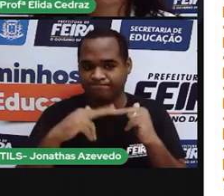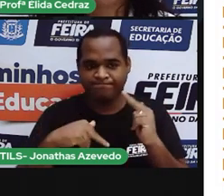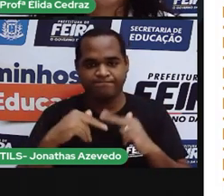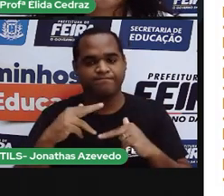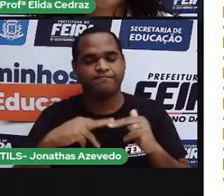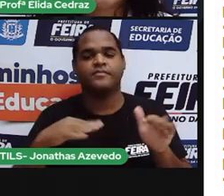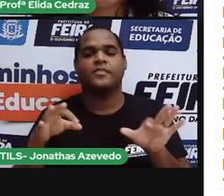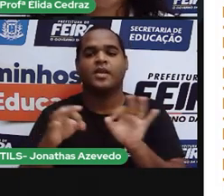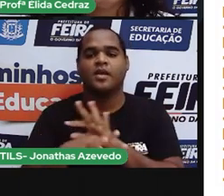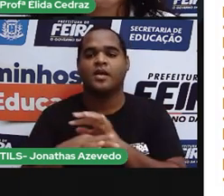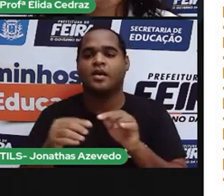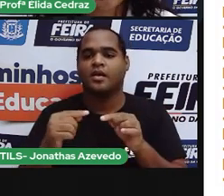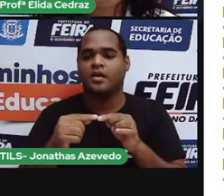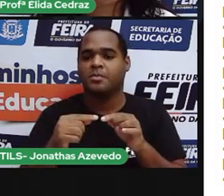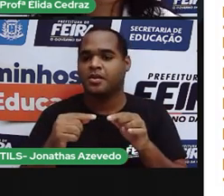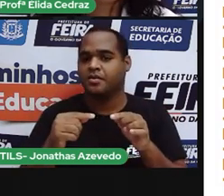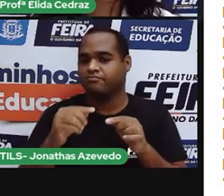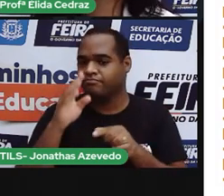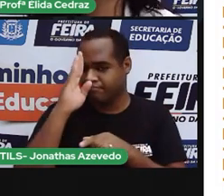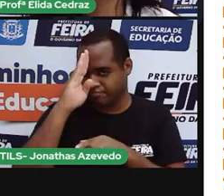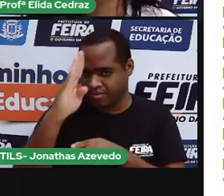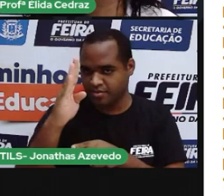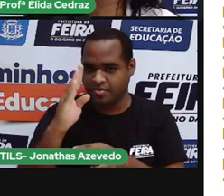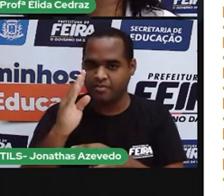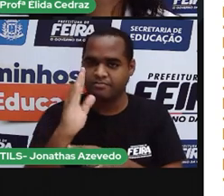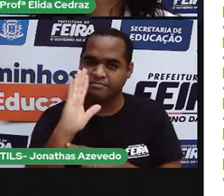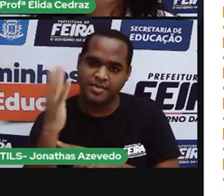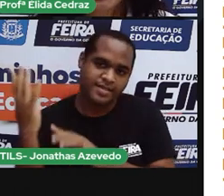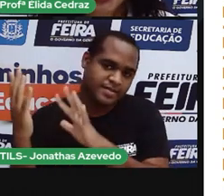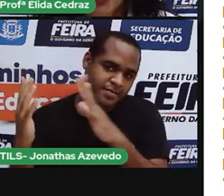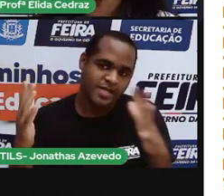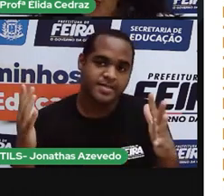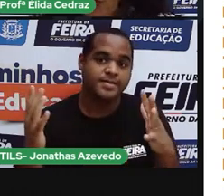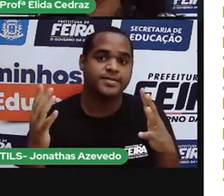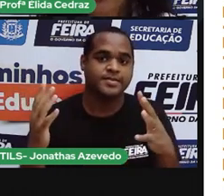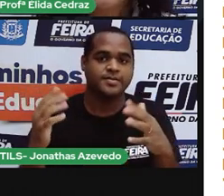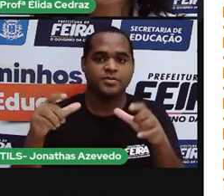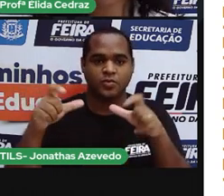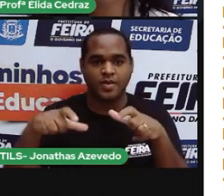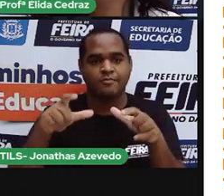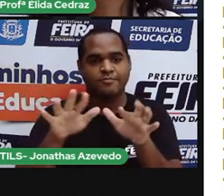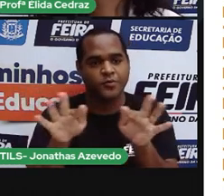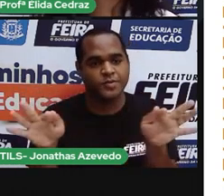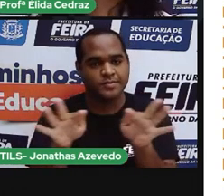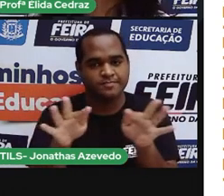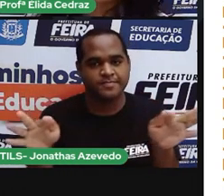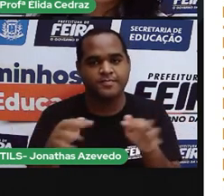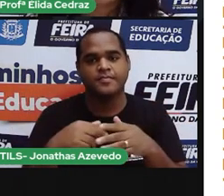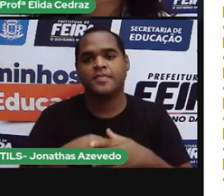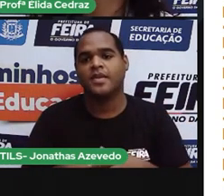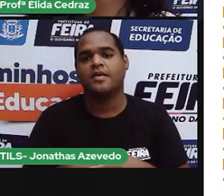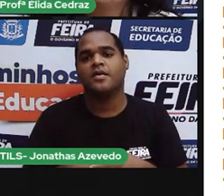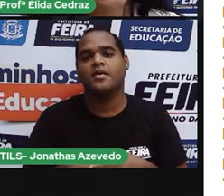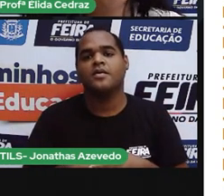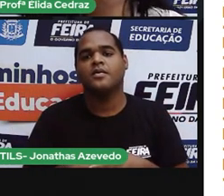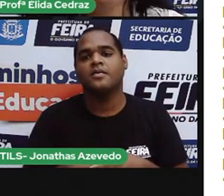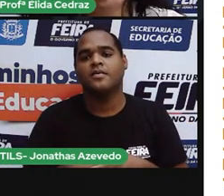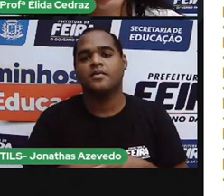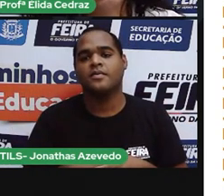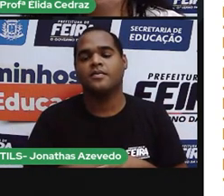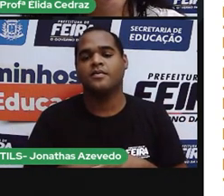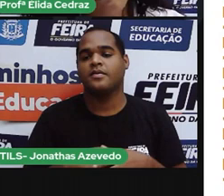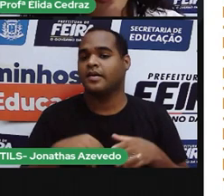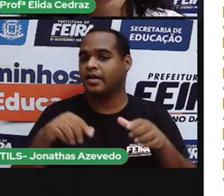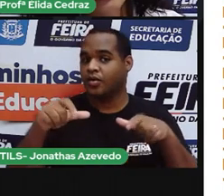Essa é a praça principal vista de cima do Distrito de Anilson. E esse é o dia da